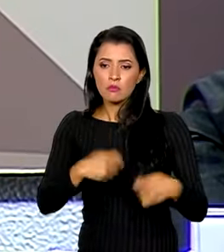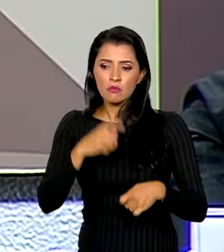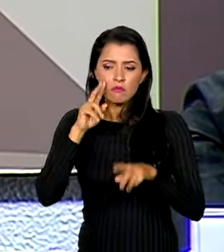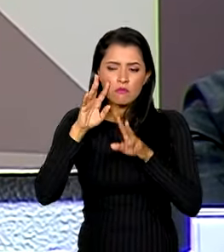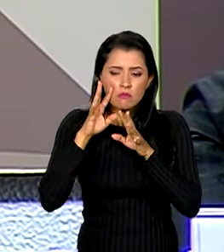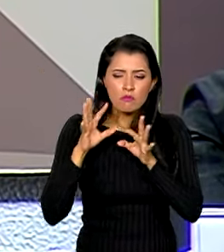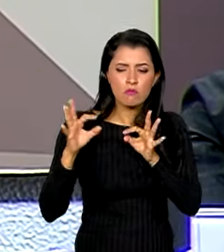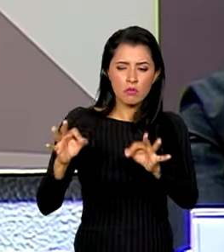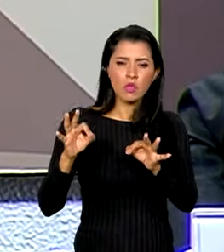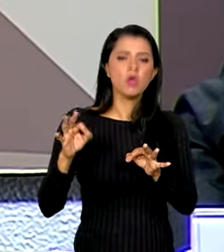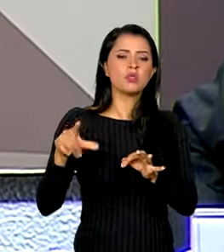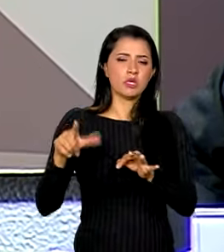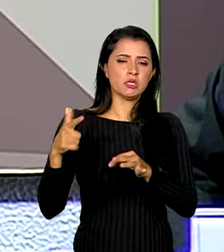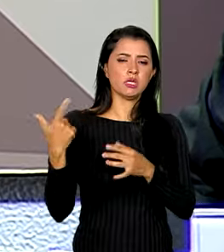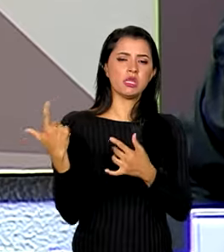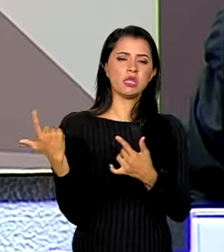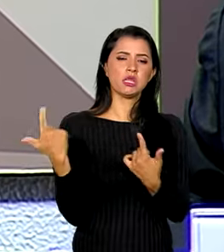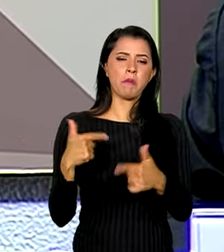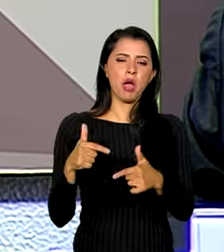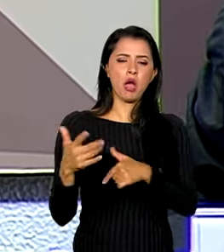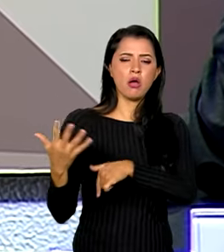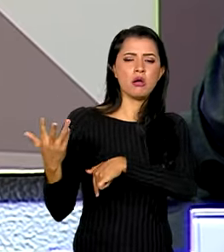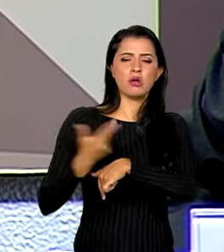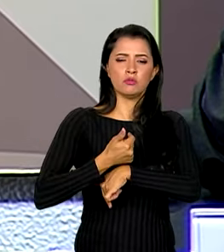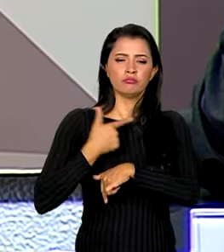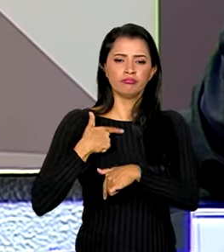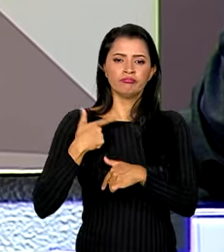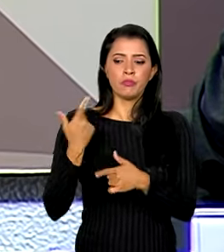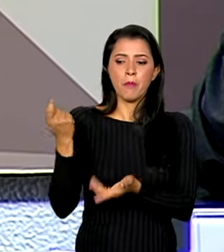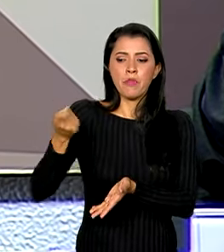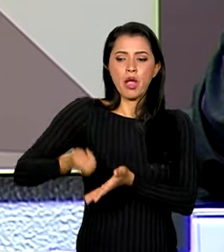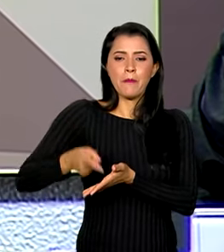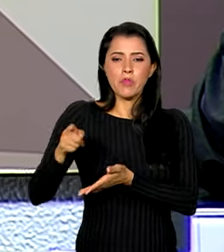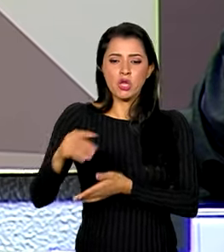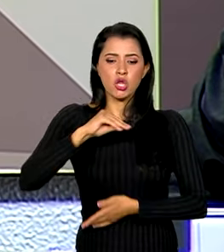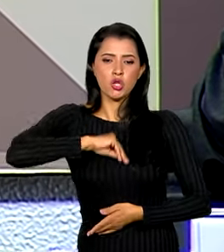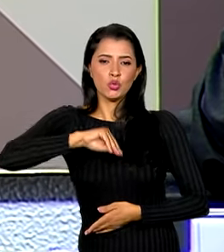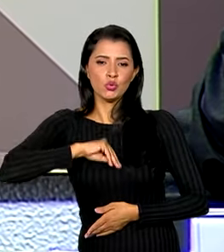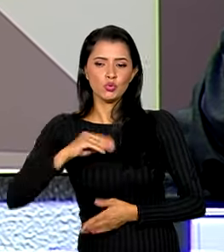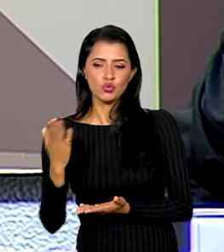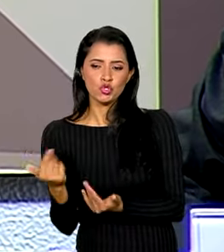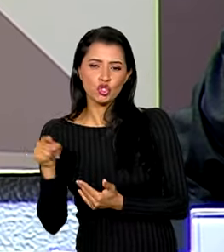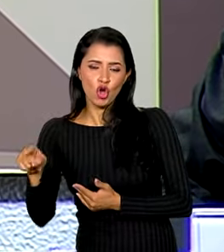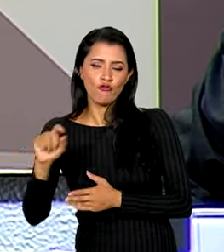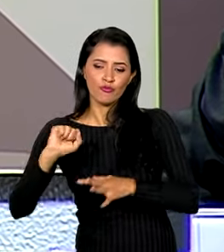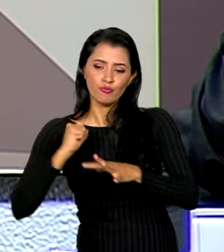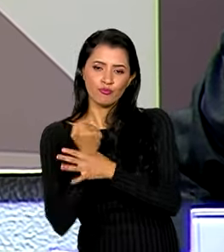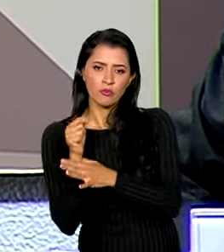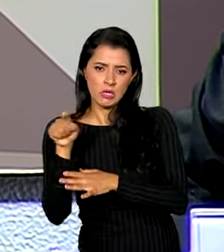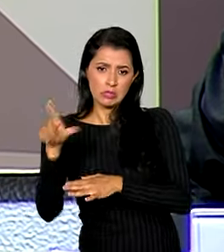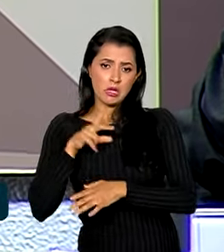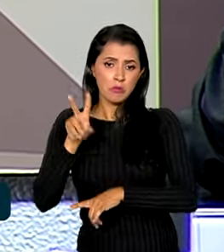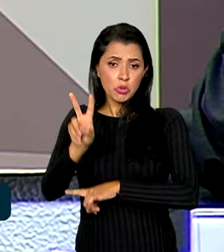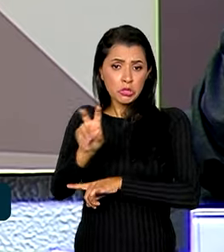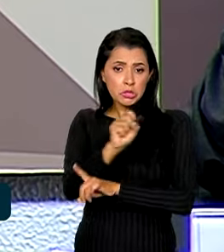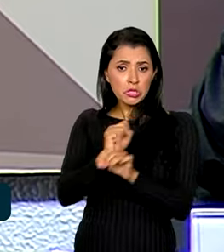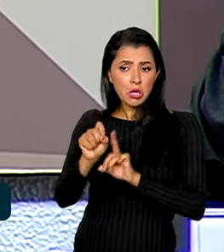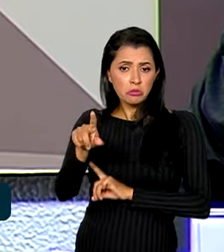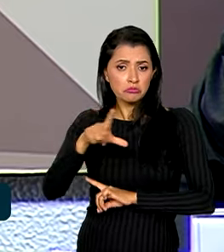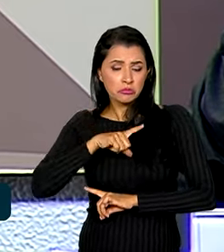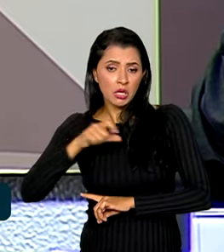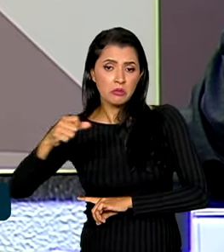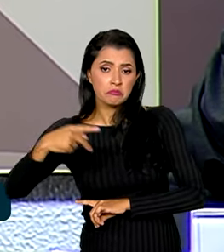desse trabalho, cuidar da qualidade da remuneração desse jovem, cuidar da garantia dele, se ele tem proteção social, se ele tem